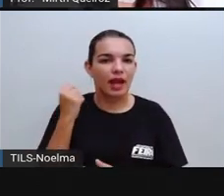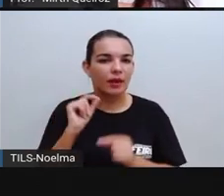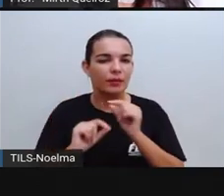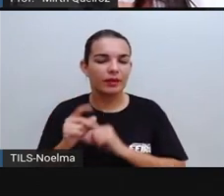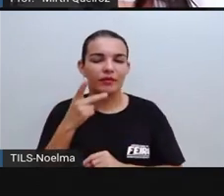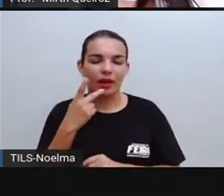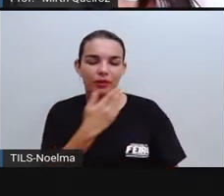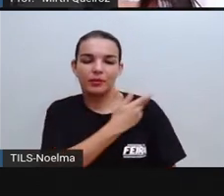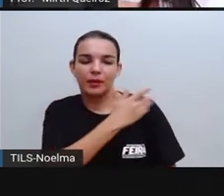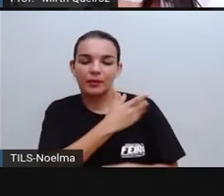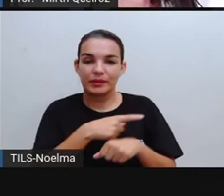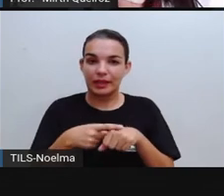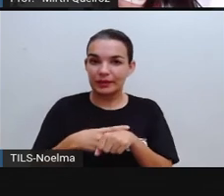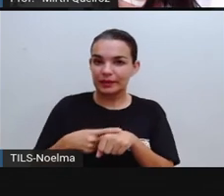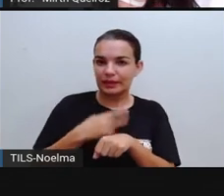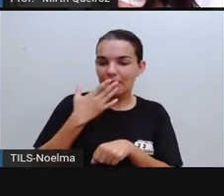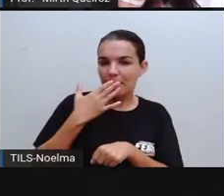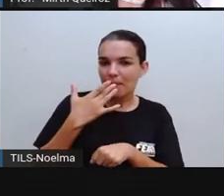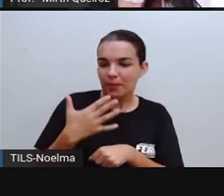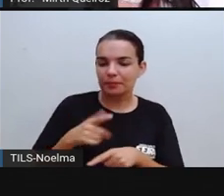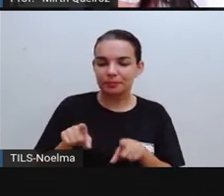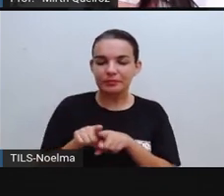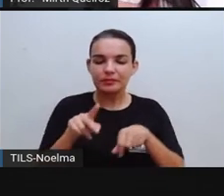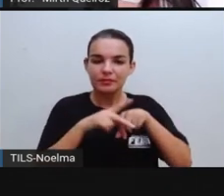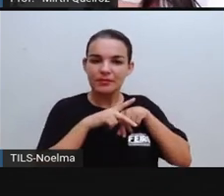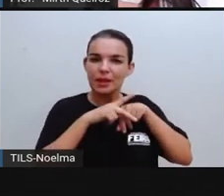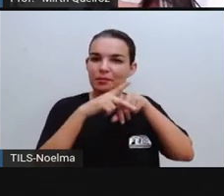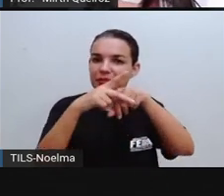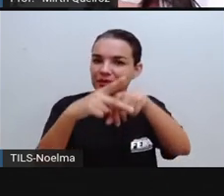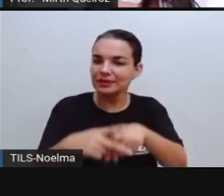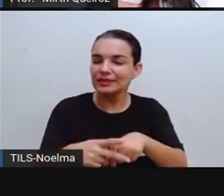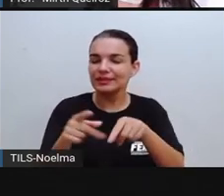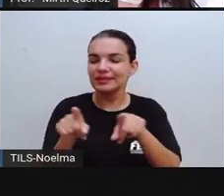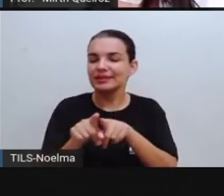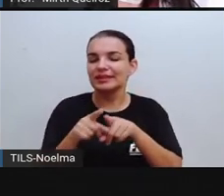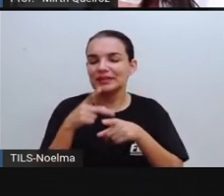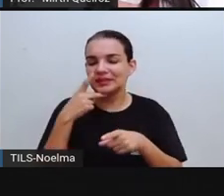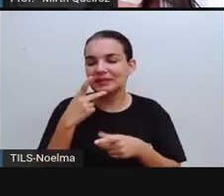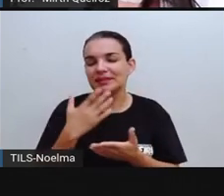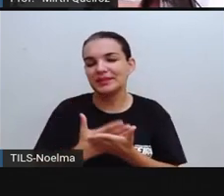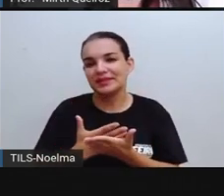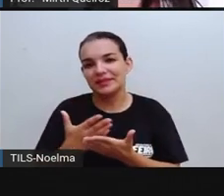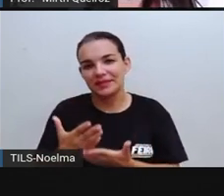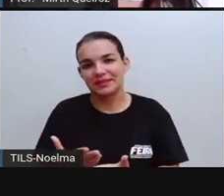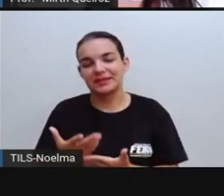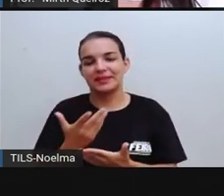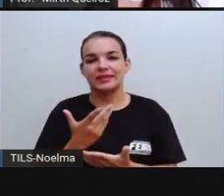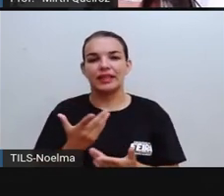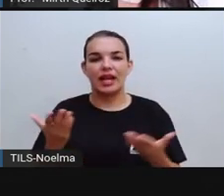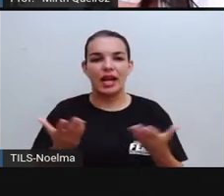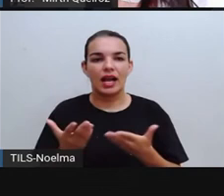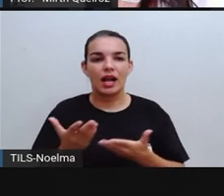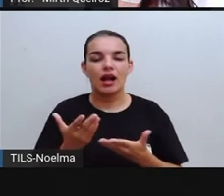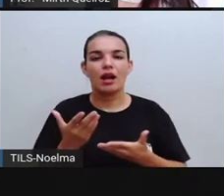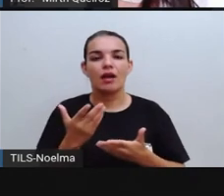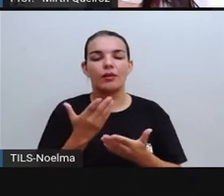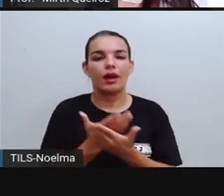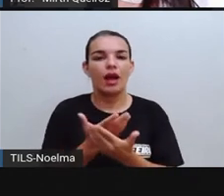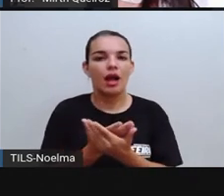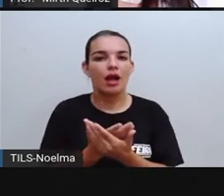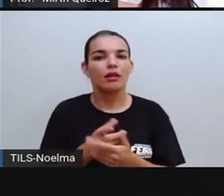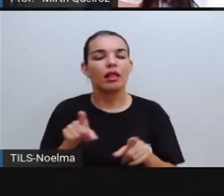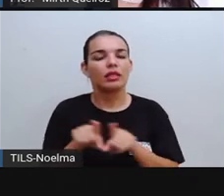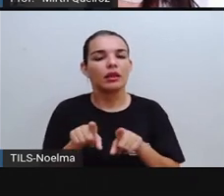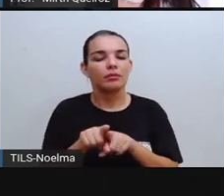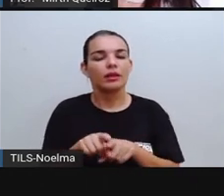racismo, a poesia, né? Que a gente viu no início da aula também. Essa aula também serviu para a gente